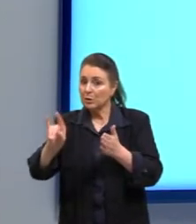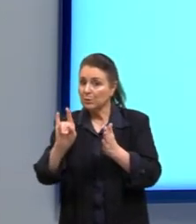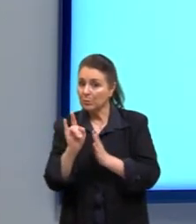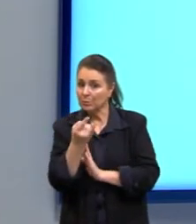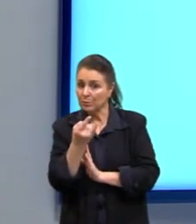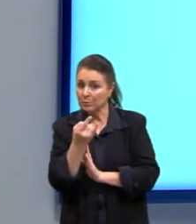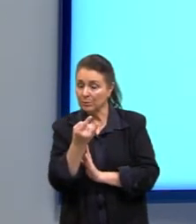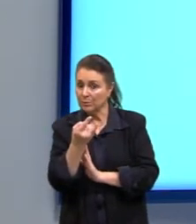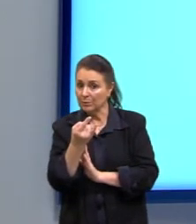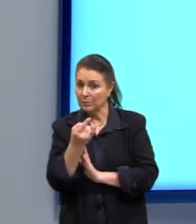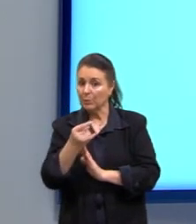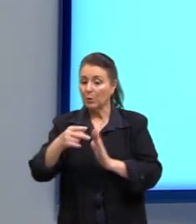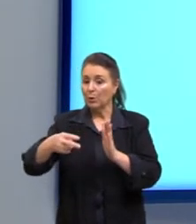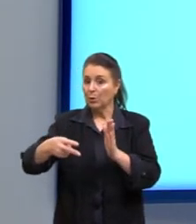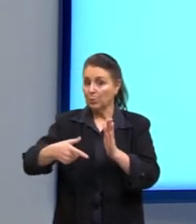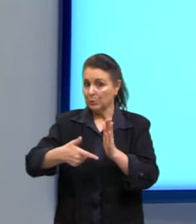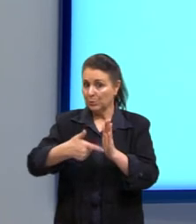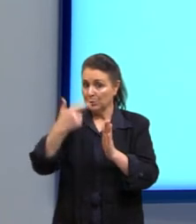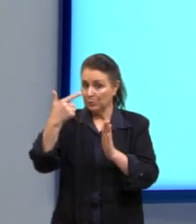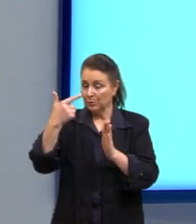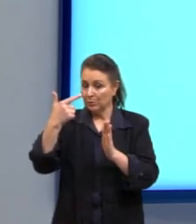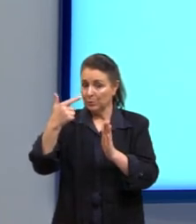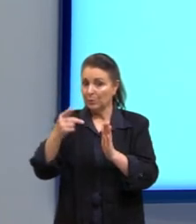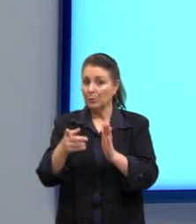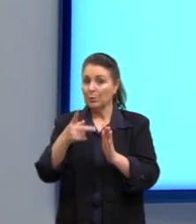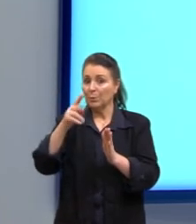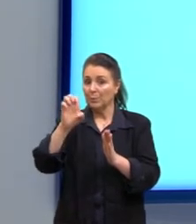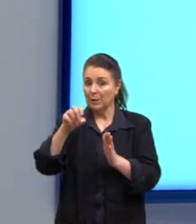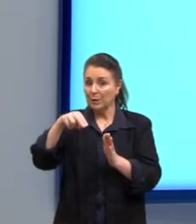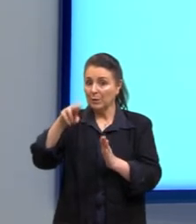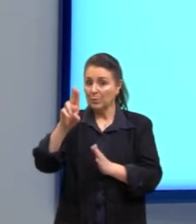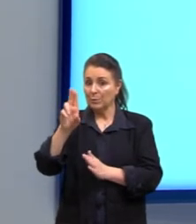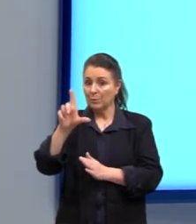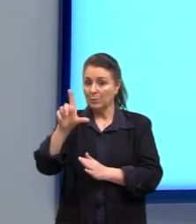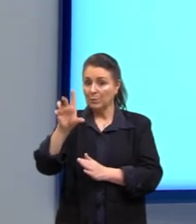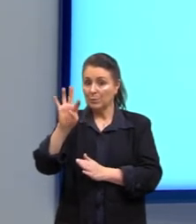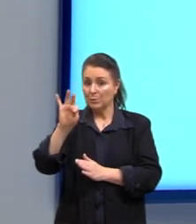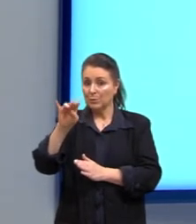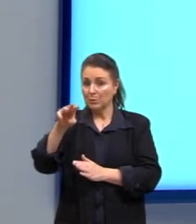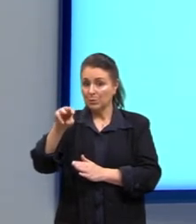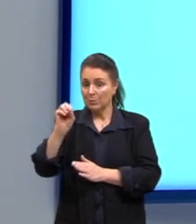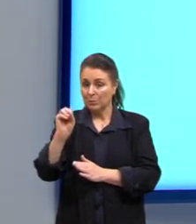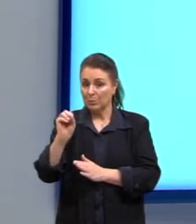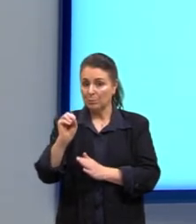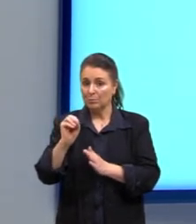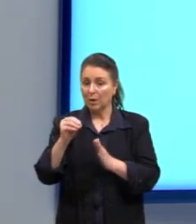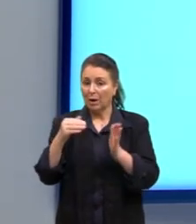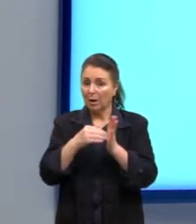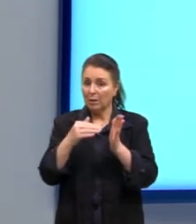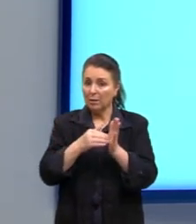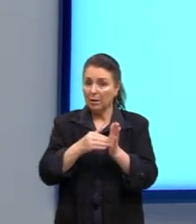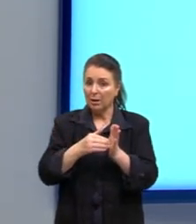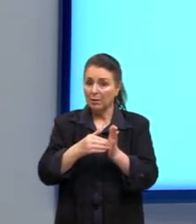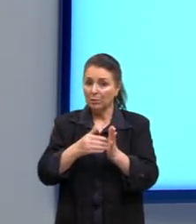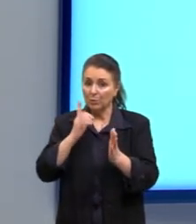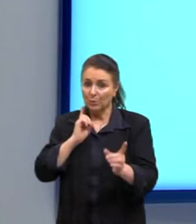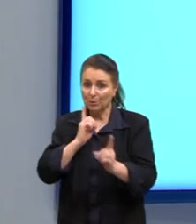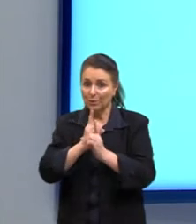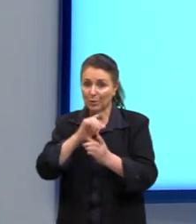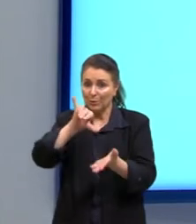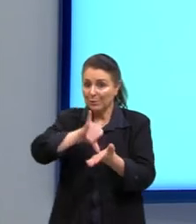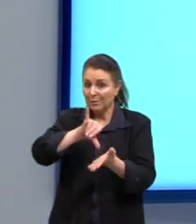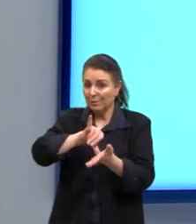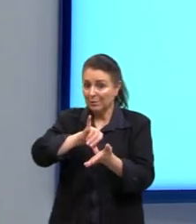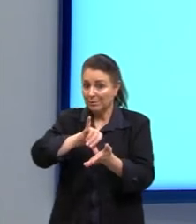Vou eliminar o segundo e o penúltimo. E assim sucessivamente, até chegar no termo central. É uma das